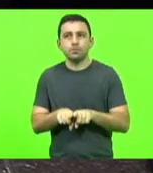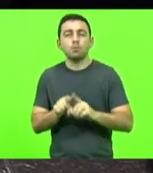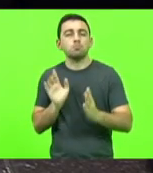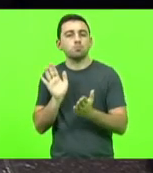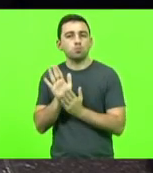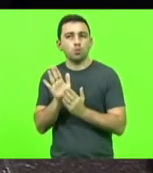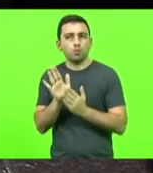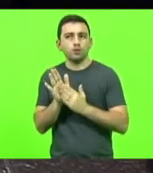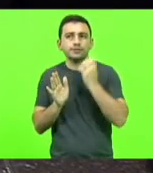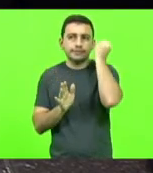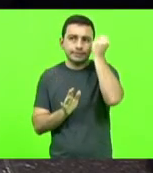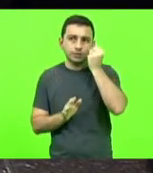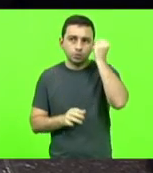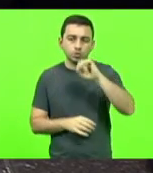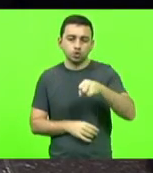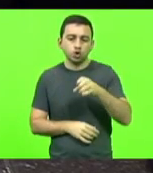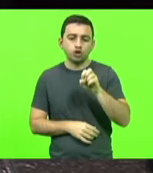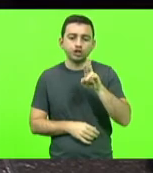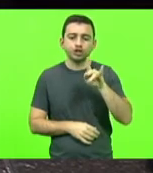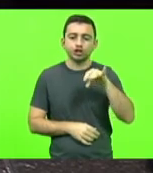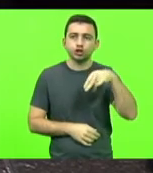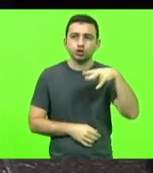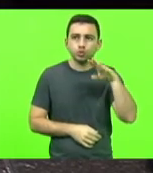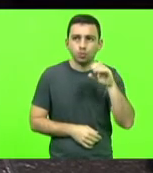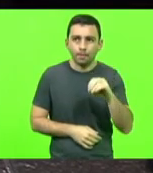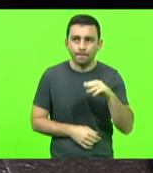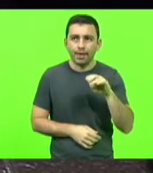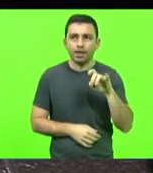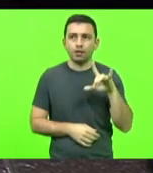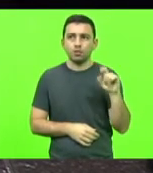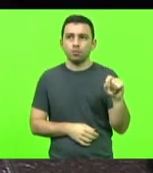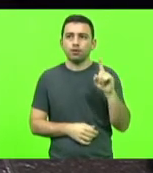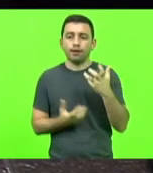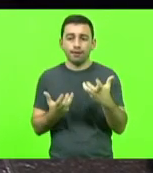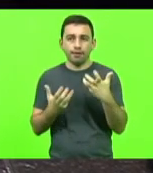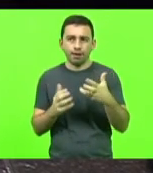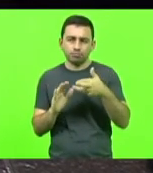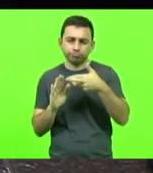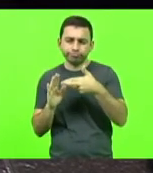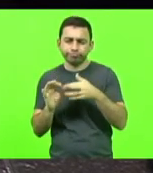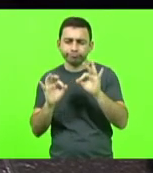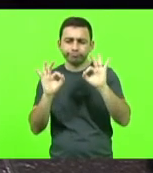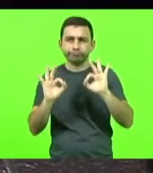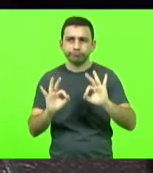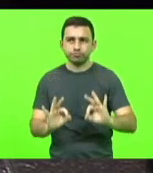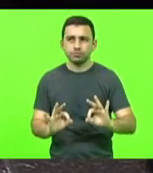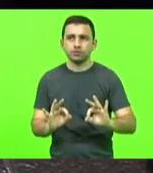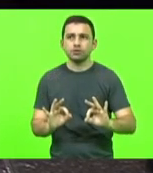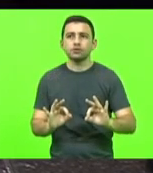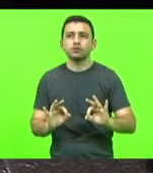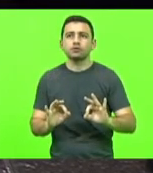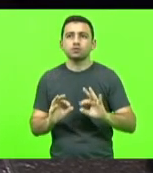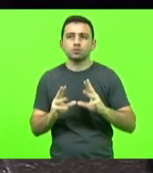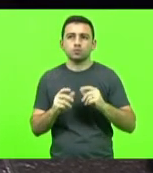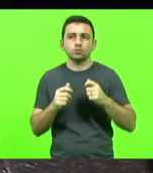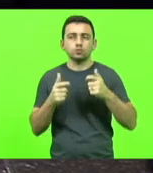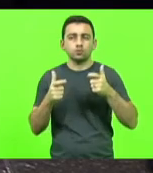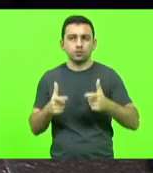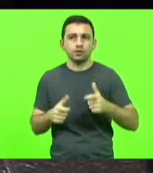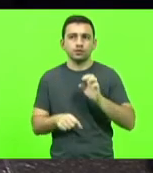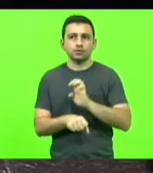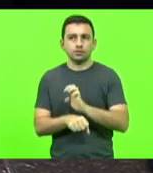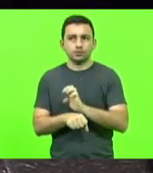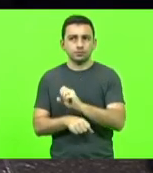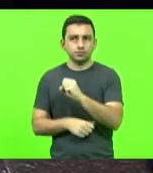do senador Jorginho Melo para regulamentar as áreas urbanas consolidadas aqui no nosso estado então